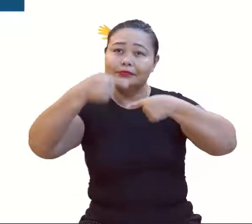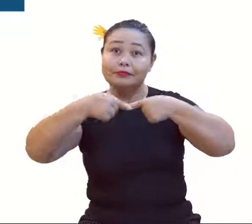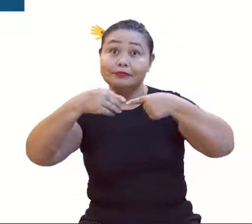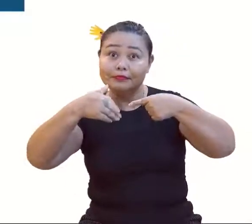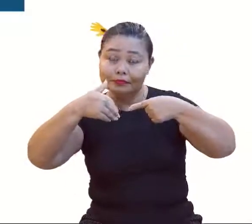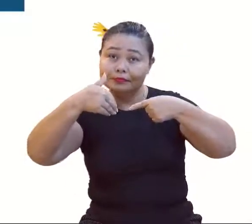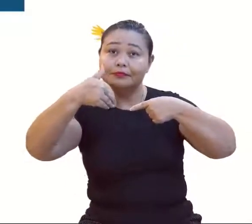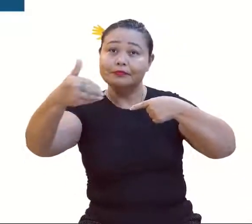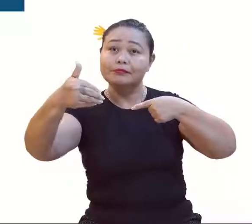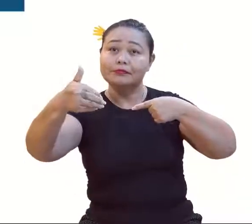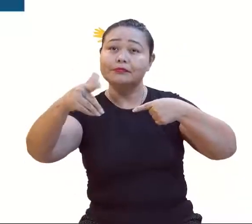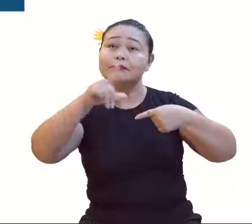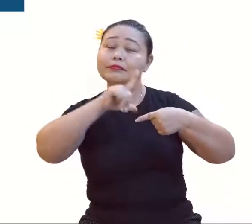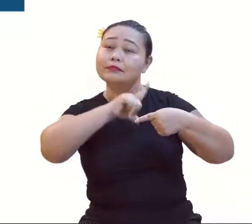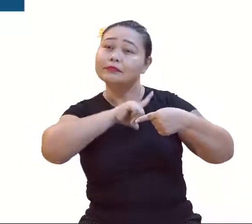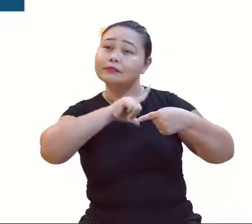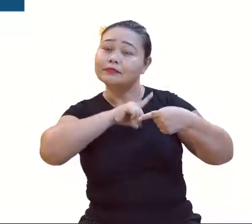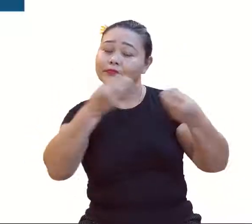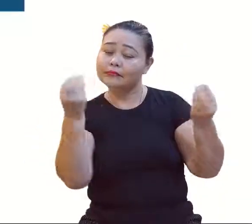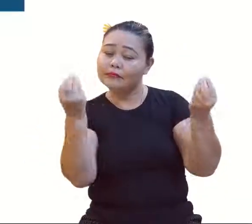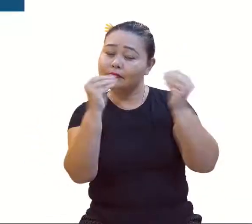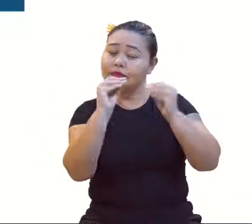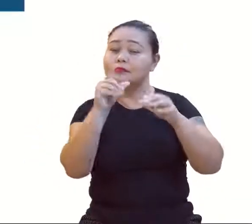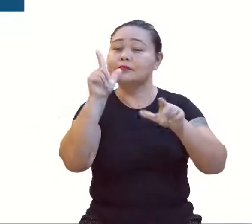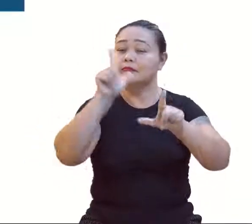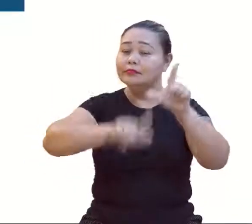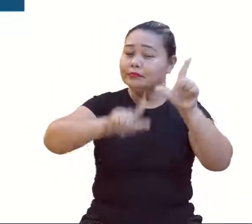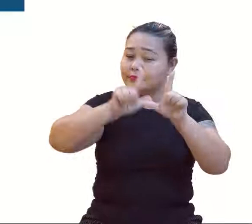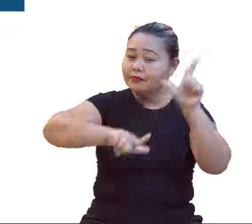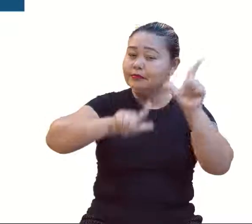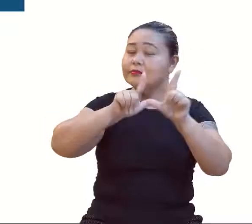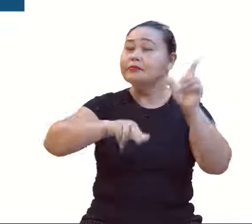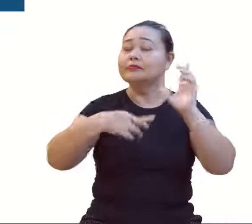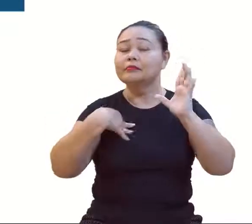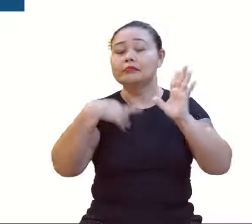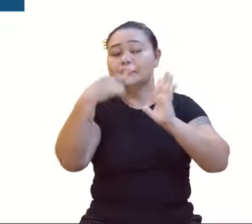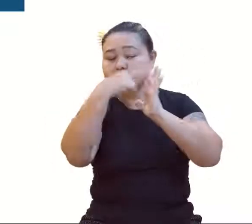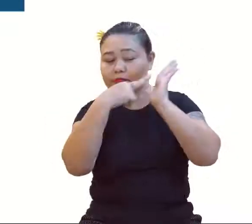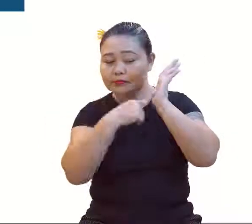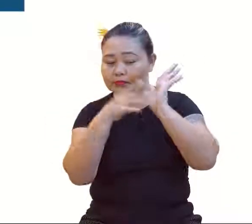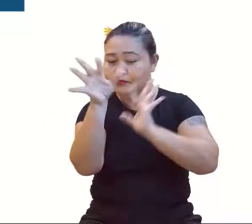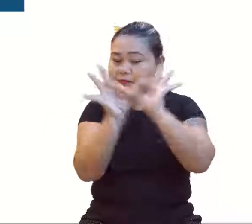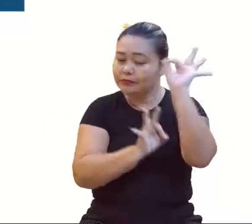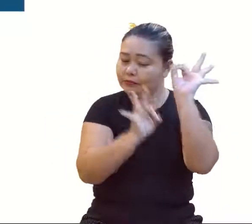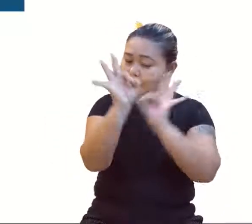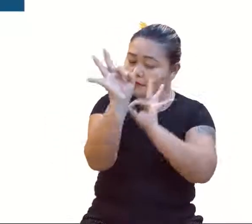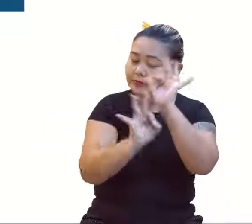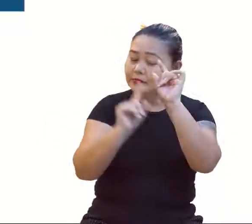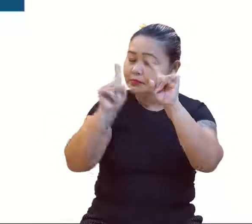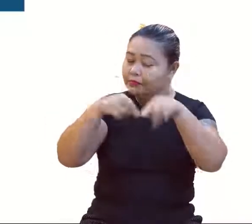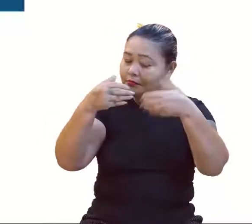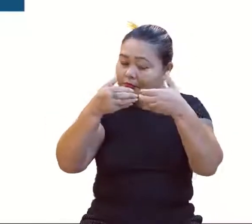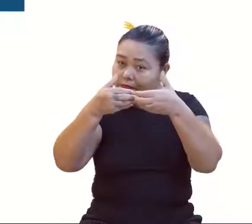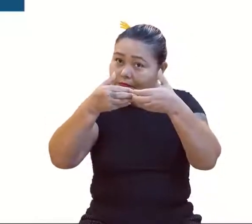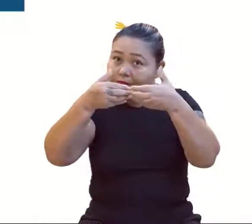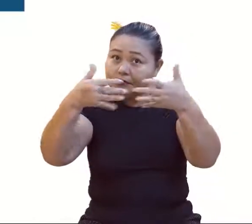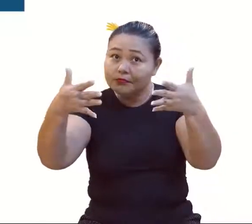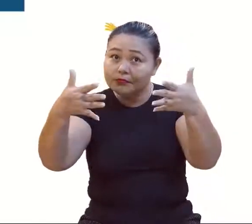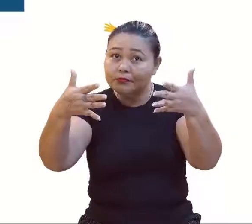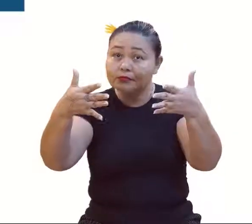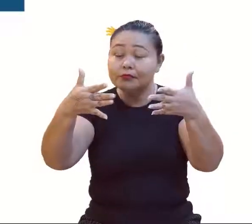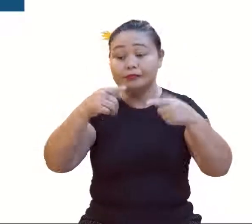a partir delas, criar uma expressão algébrica, ou seja, uma lei de formação, dando uma introdução já às...